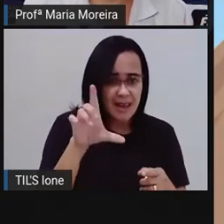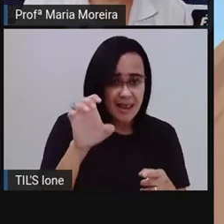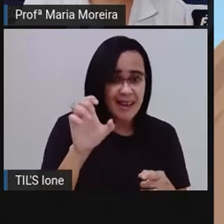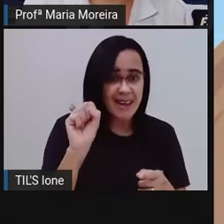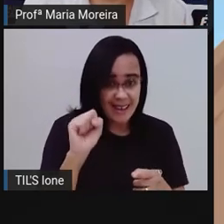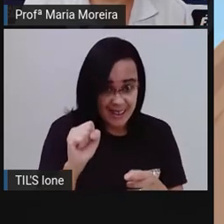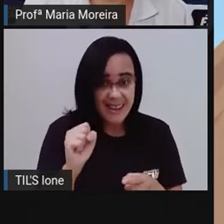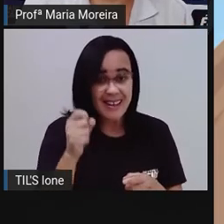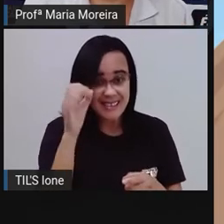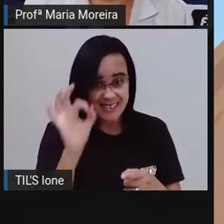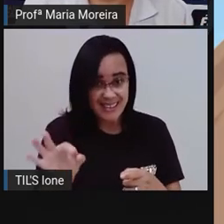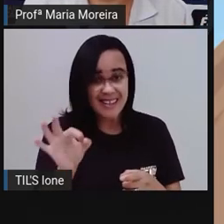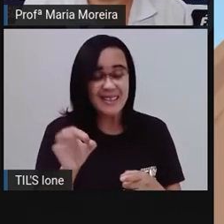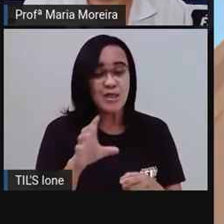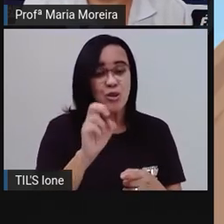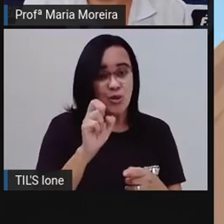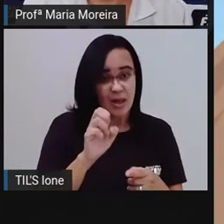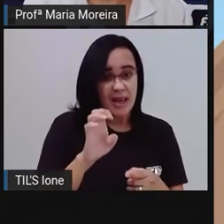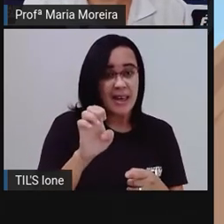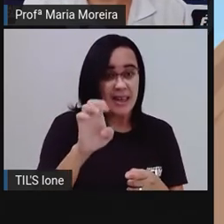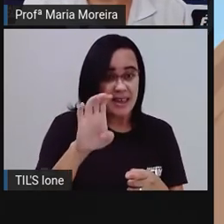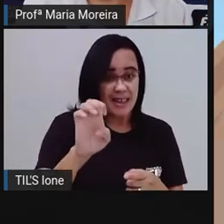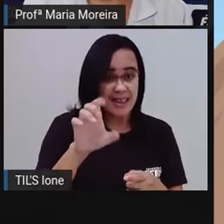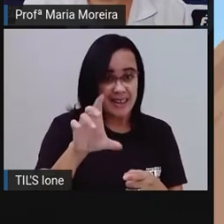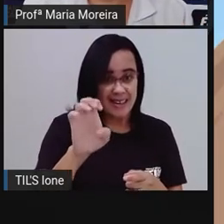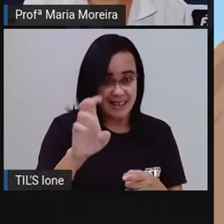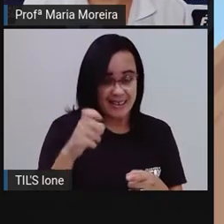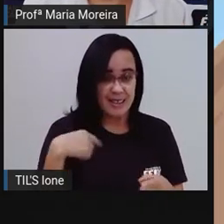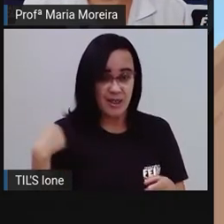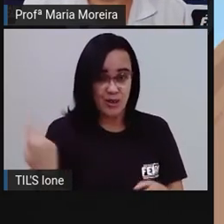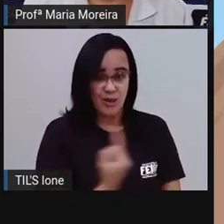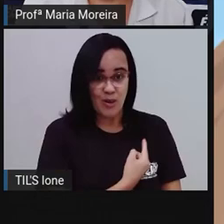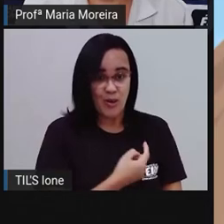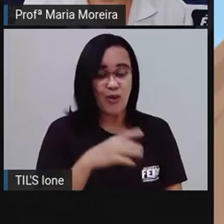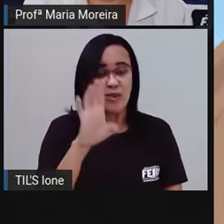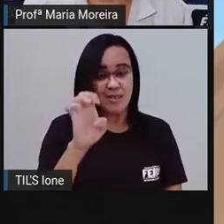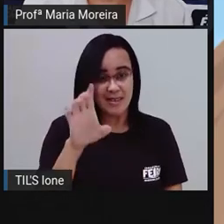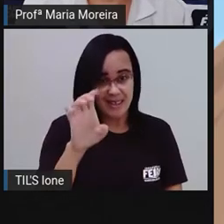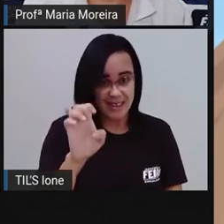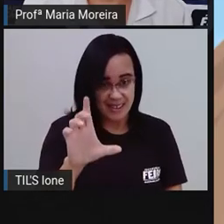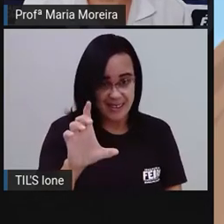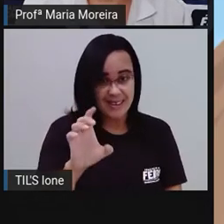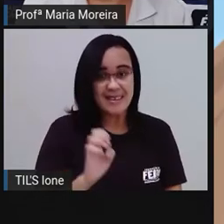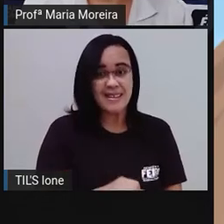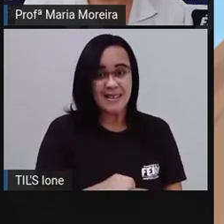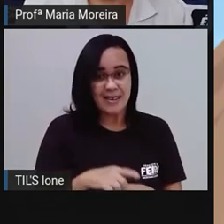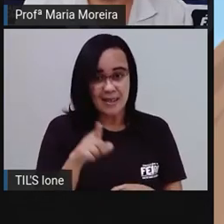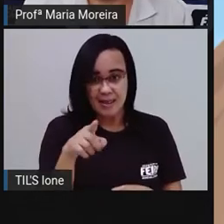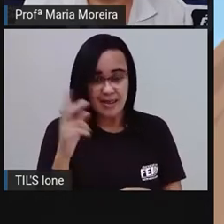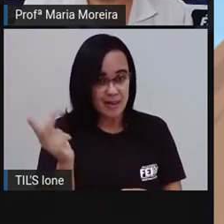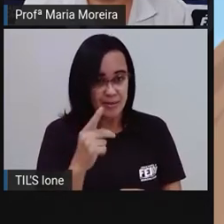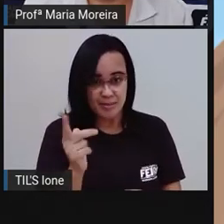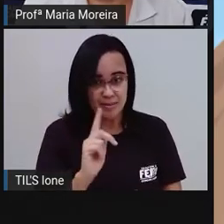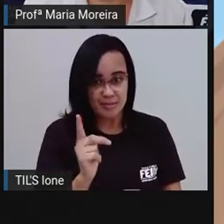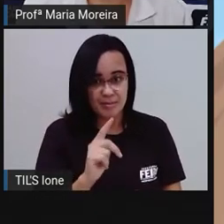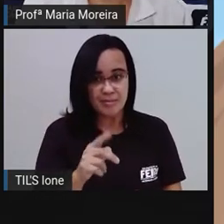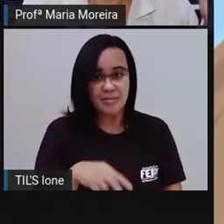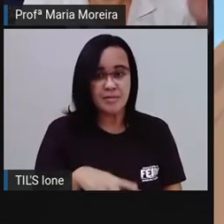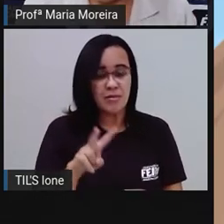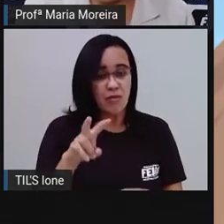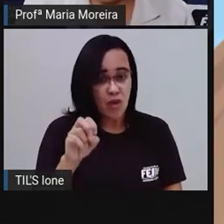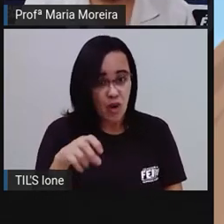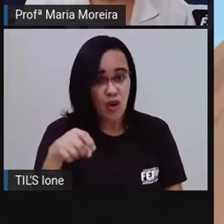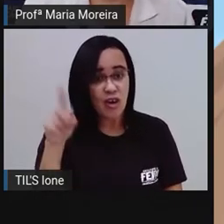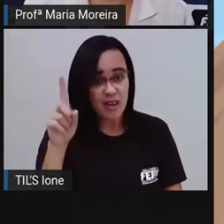pronome. Plural. Ele também é. Nós. Ele. Vamos lá. Ele. Carro não é. Carro é substantivo.